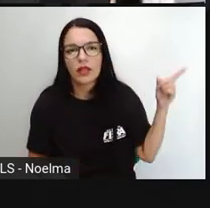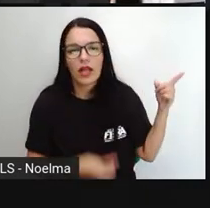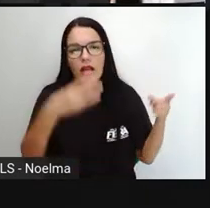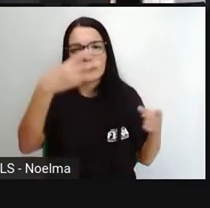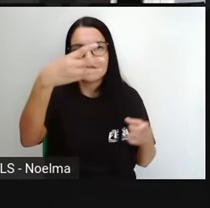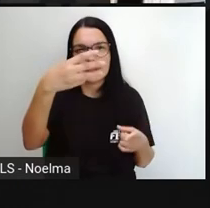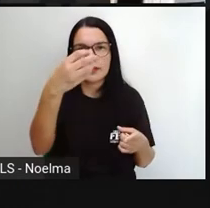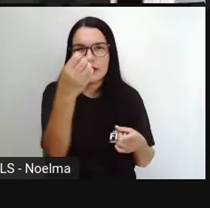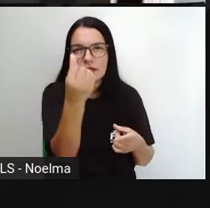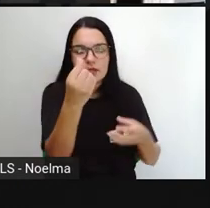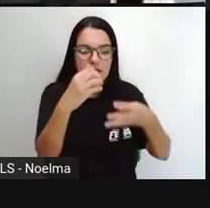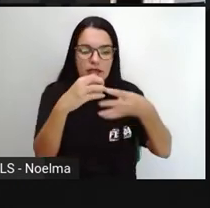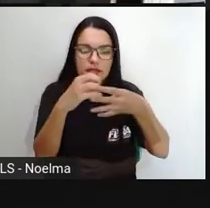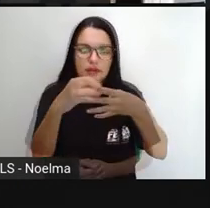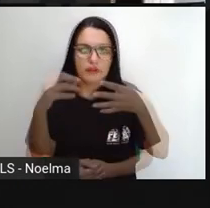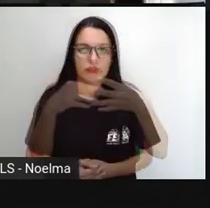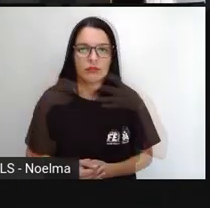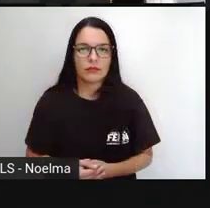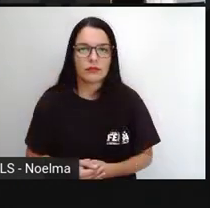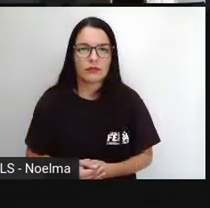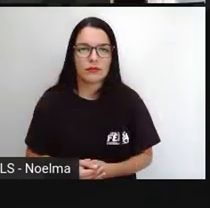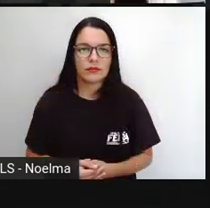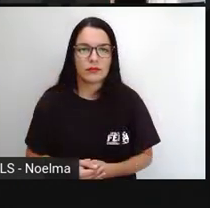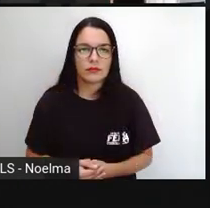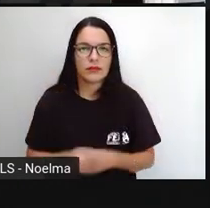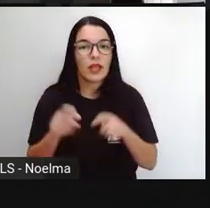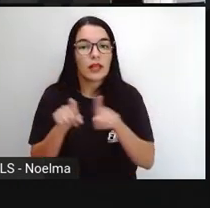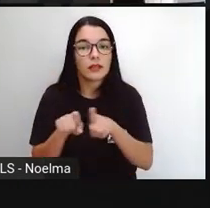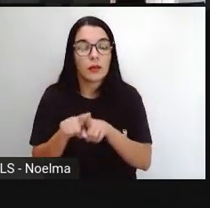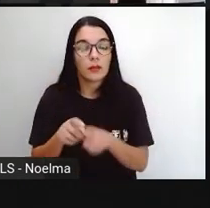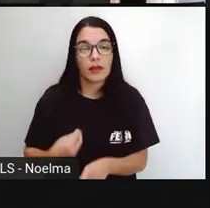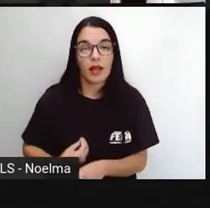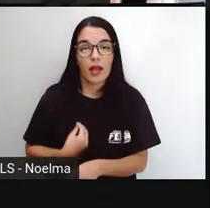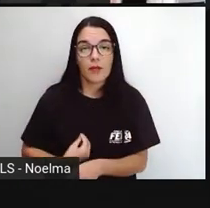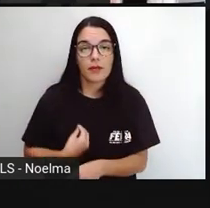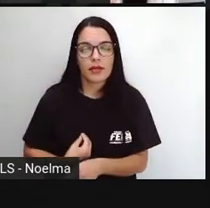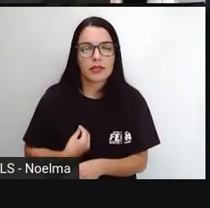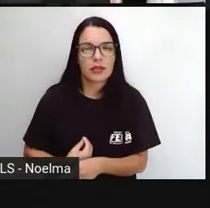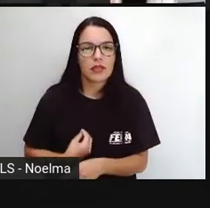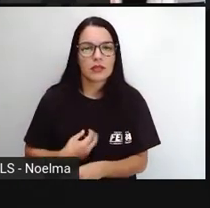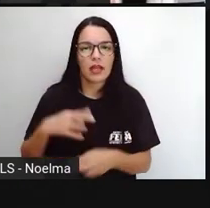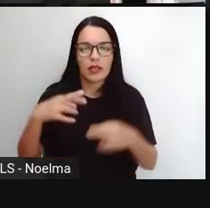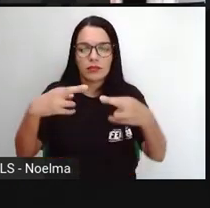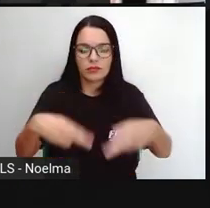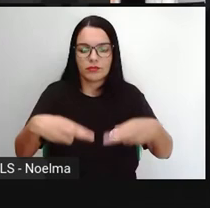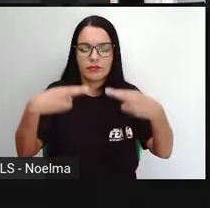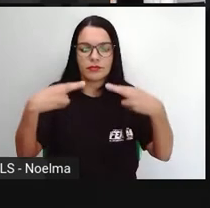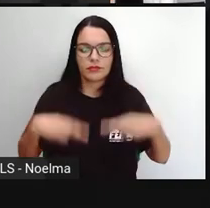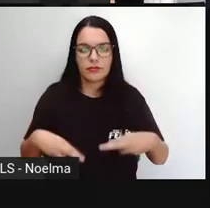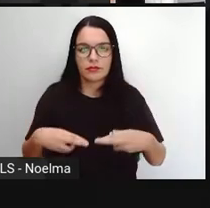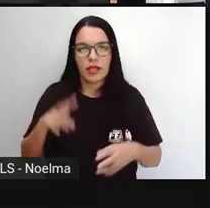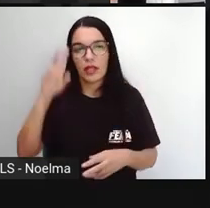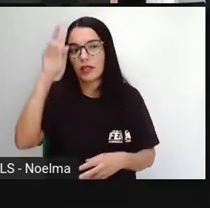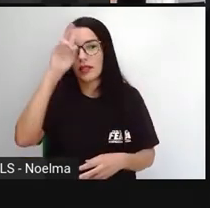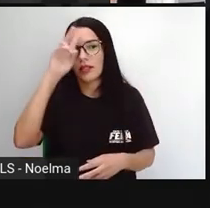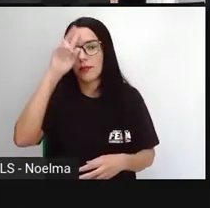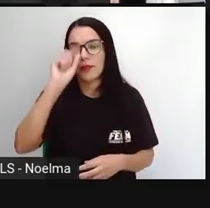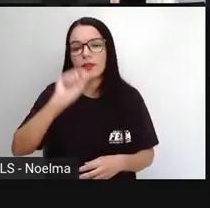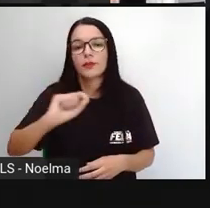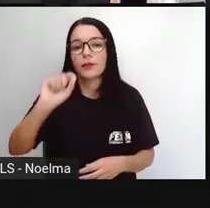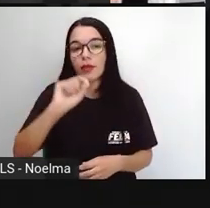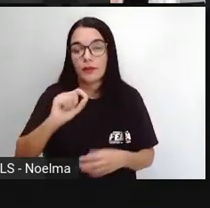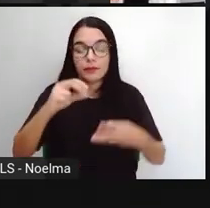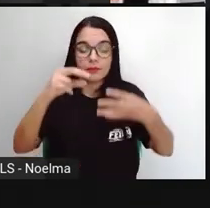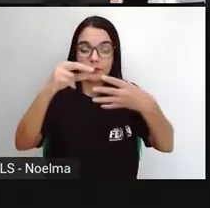contou também 15 estrofes e também a presença de rimas. Lembrando aí que os versos que a Pró